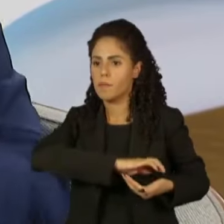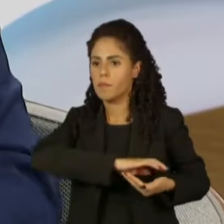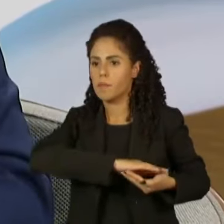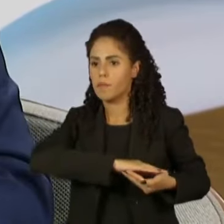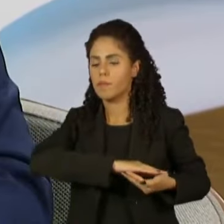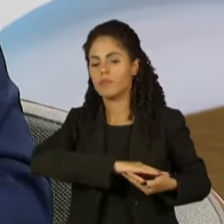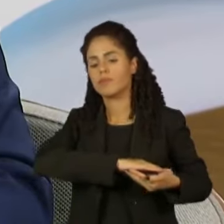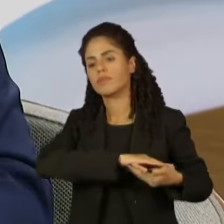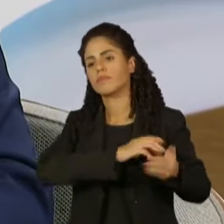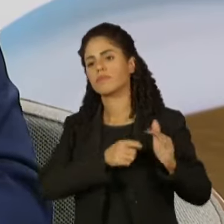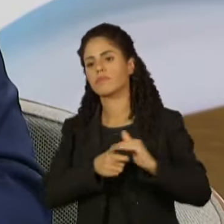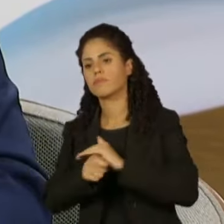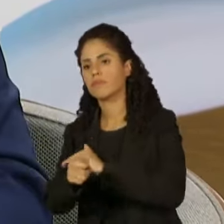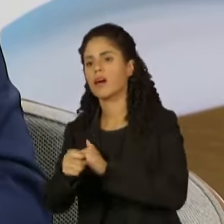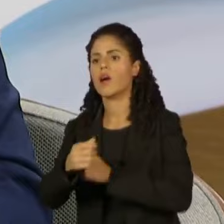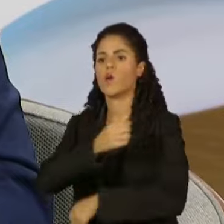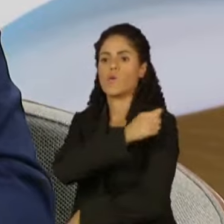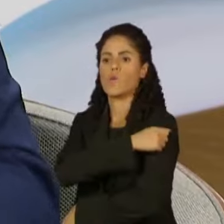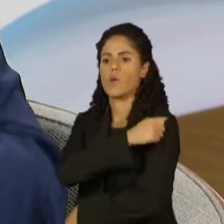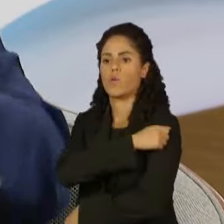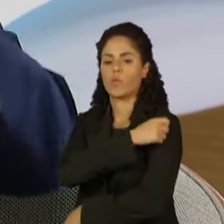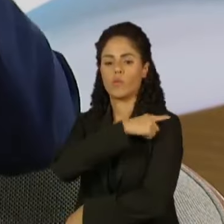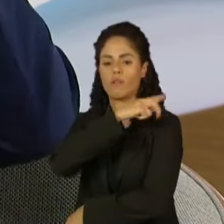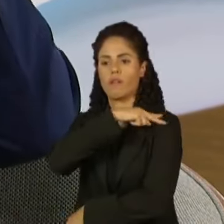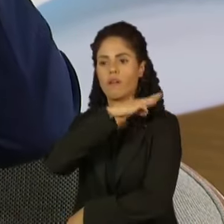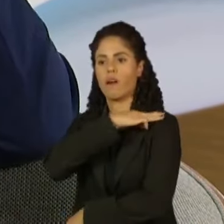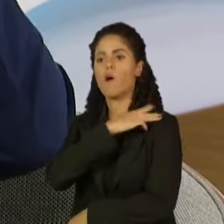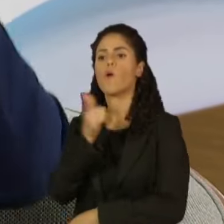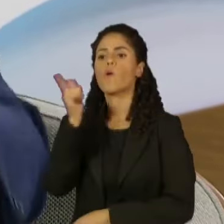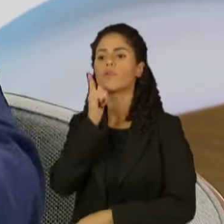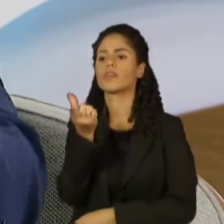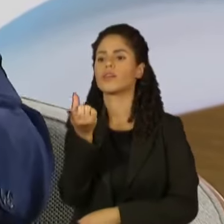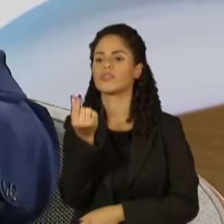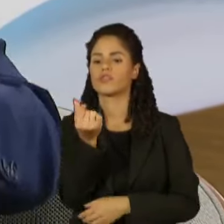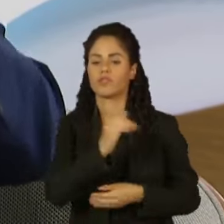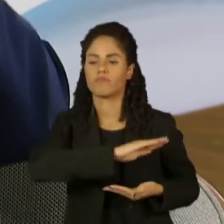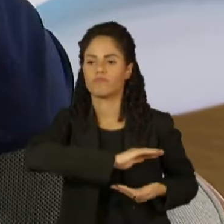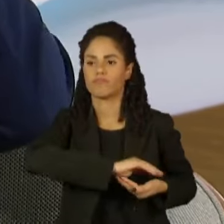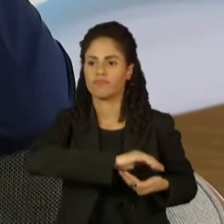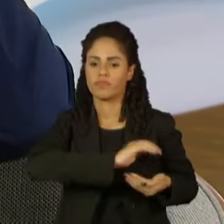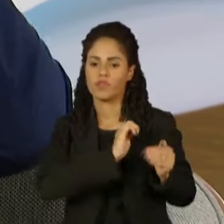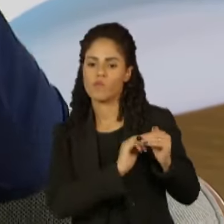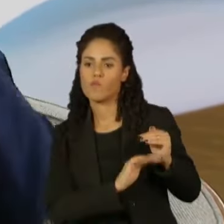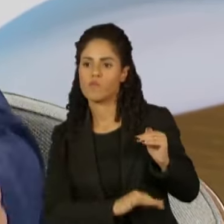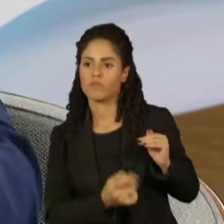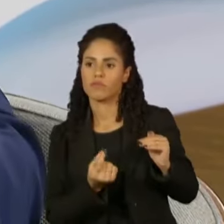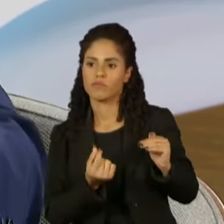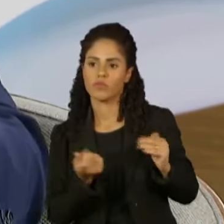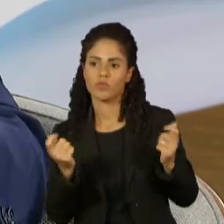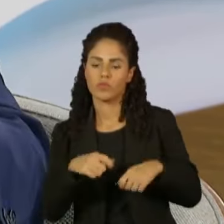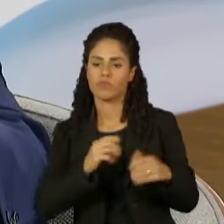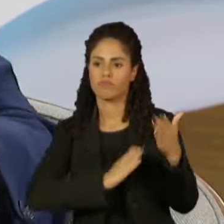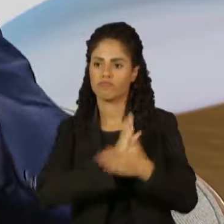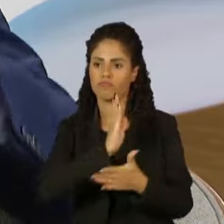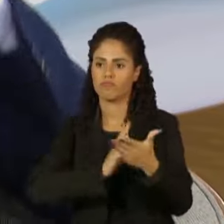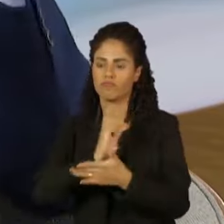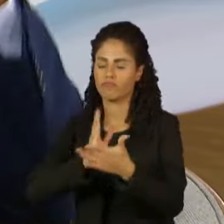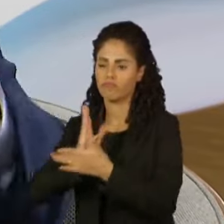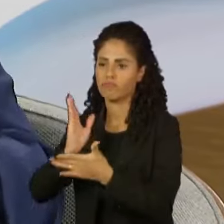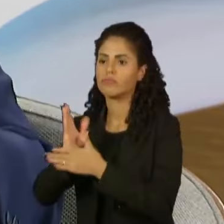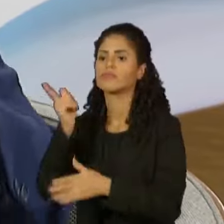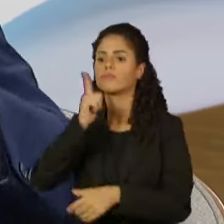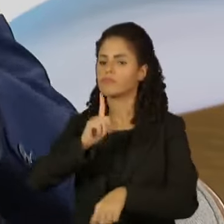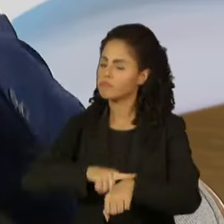recursos que serão dados ali para o aluno do ensino médio, que nós encaminhamos em novembro do ano passado, conseguimos aprovação recorde no final do ano,